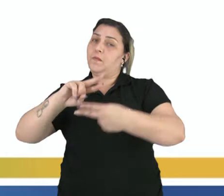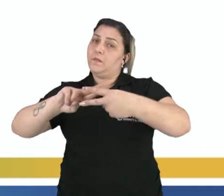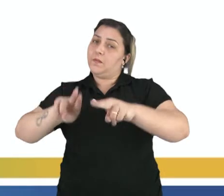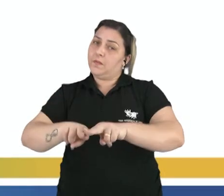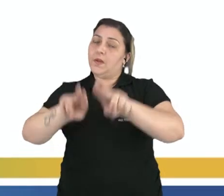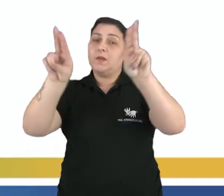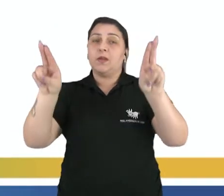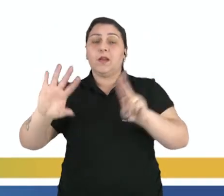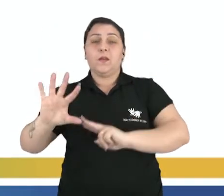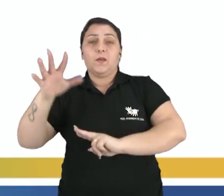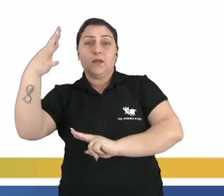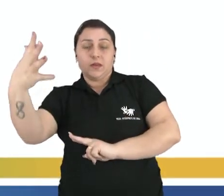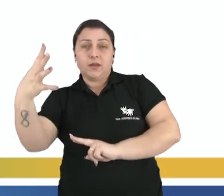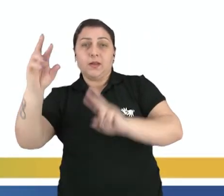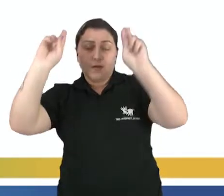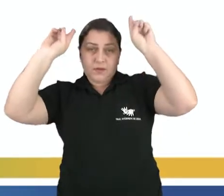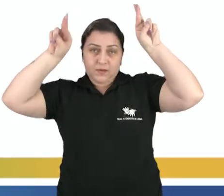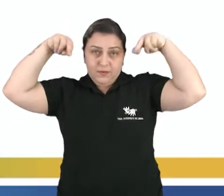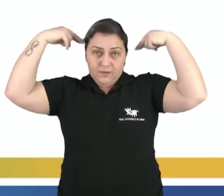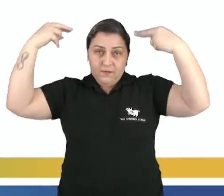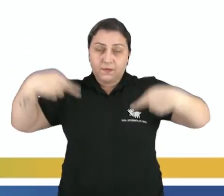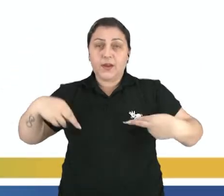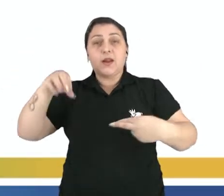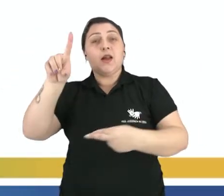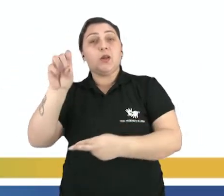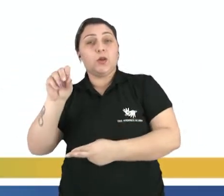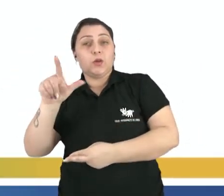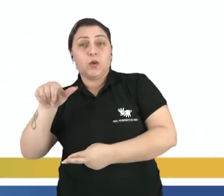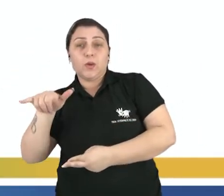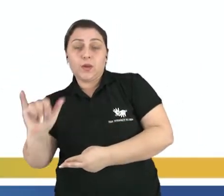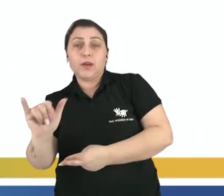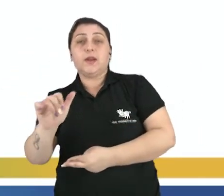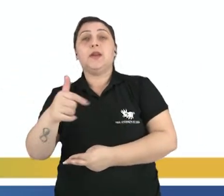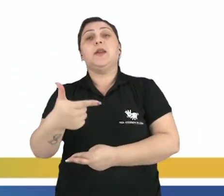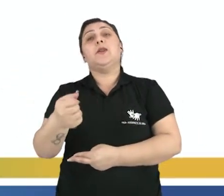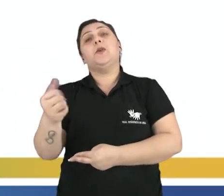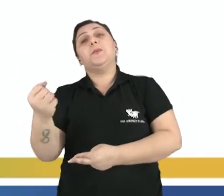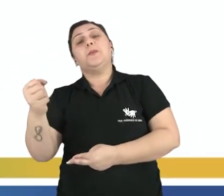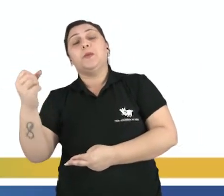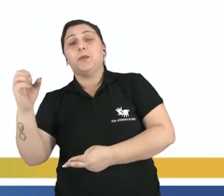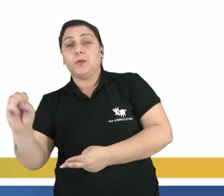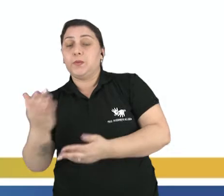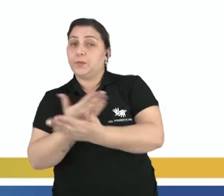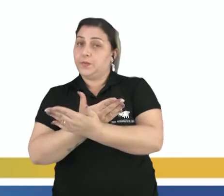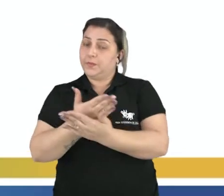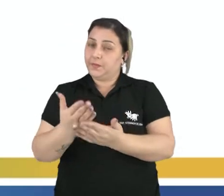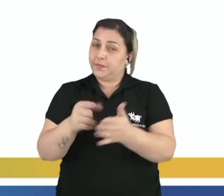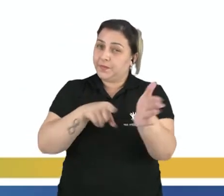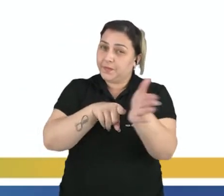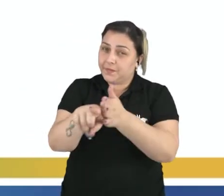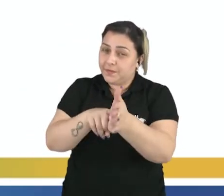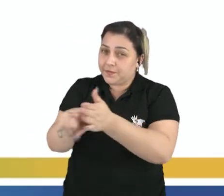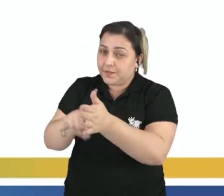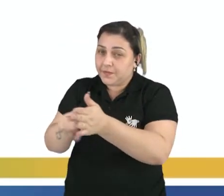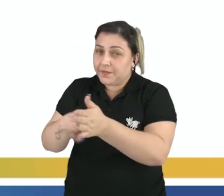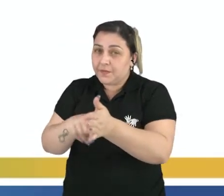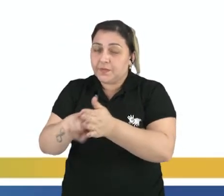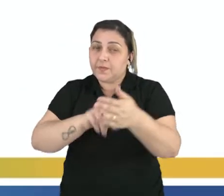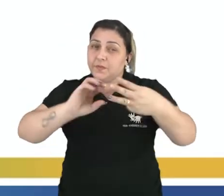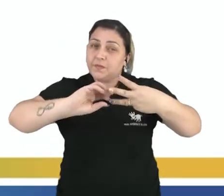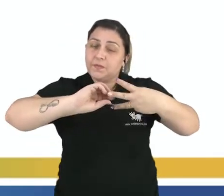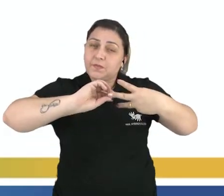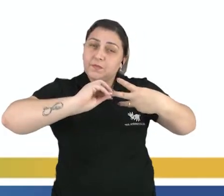Aconteceu a clonagem da nossa ovelha Dolly. Em 2008, começaram-se as pesquisas com as células